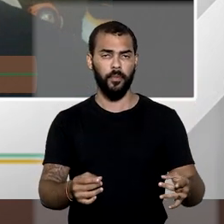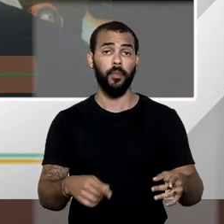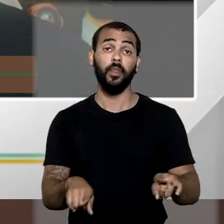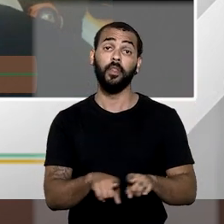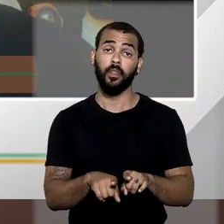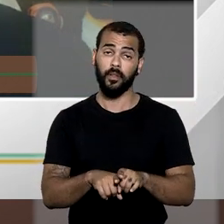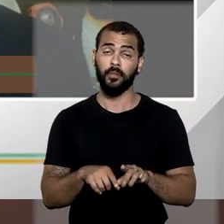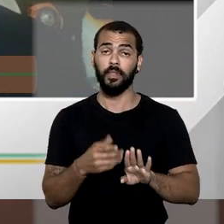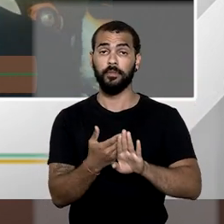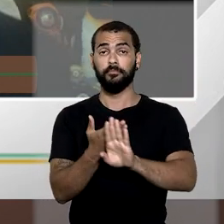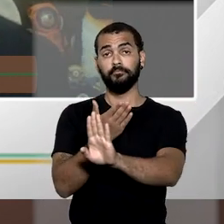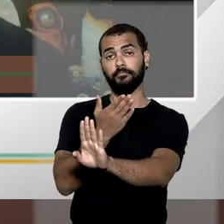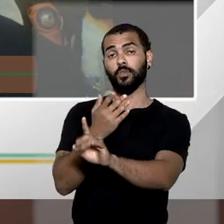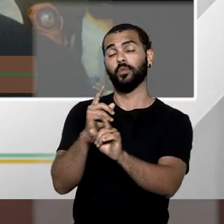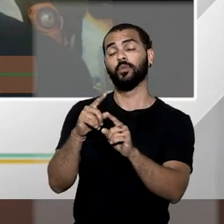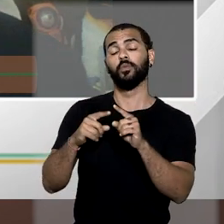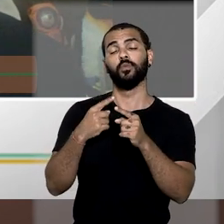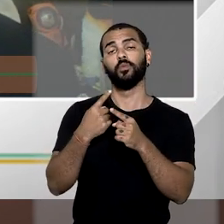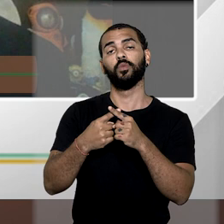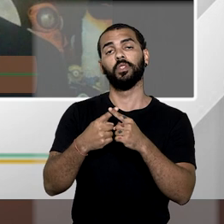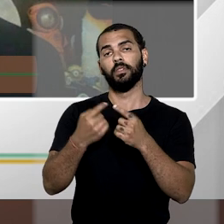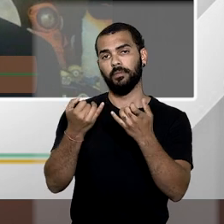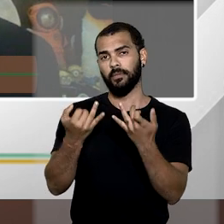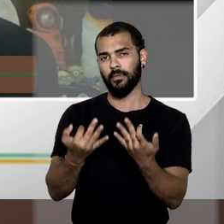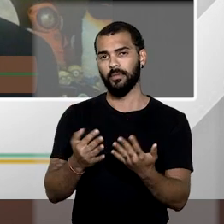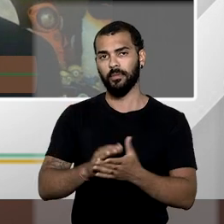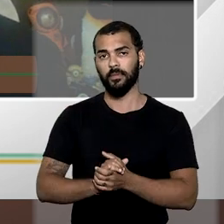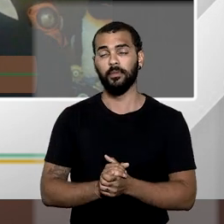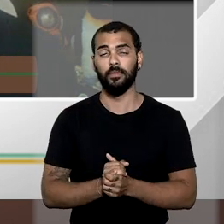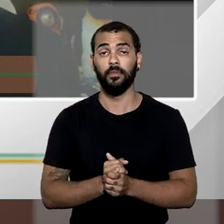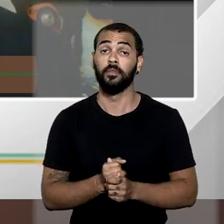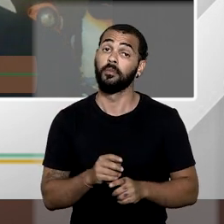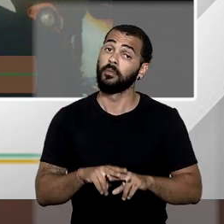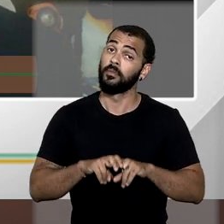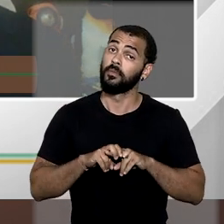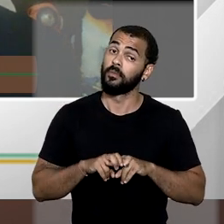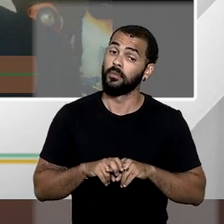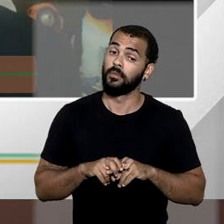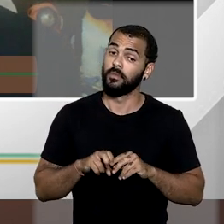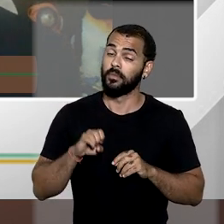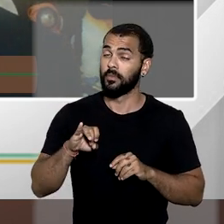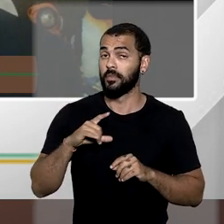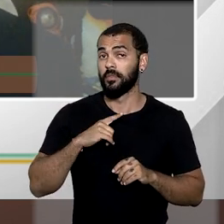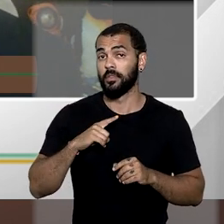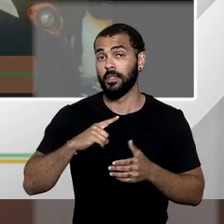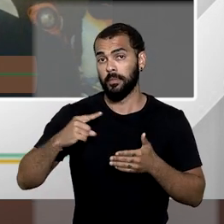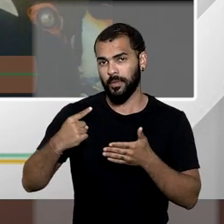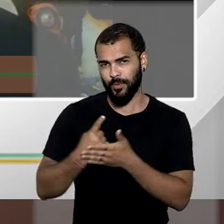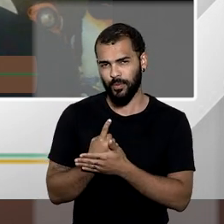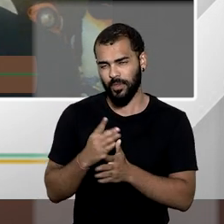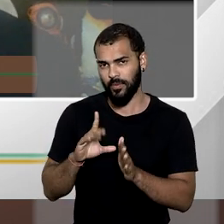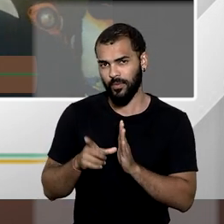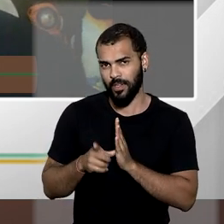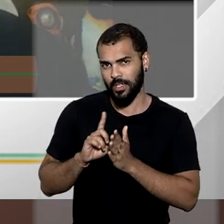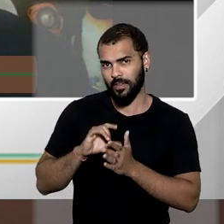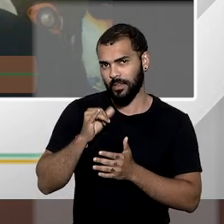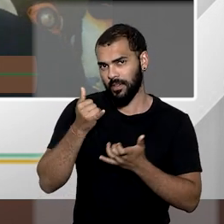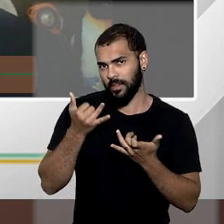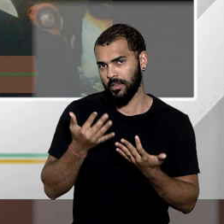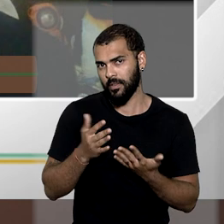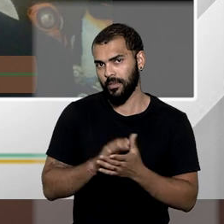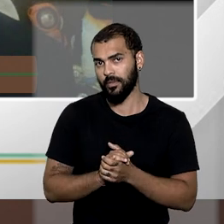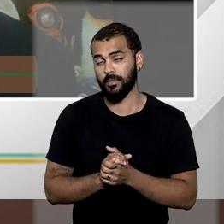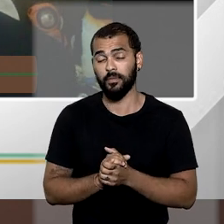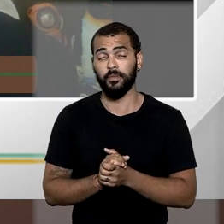que apresenta. por isso mesmo, já antecipando a eventual pergunta que viesse nesse sentido, existe uma